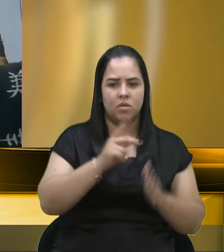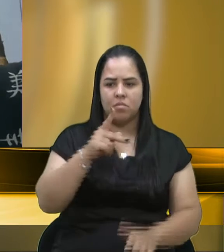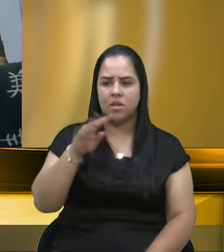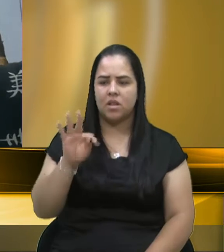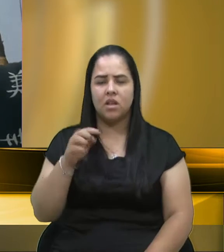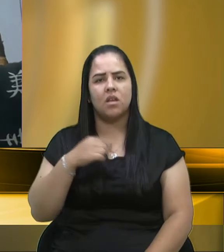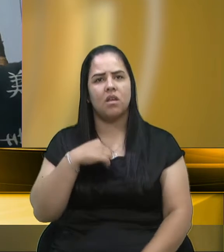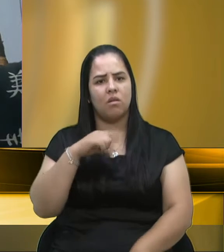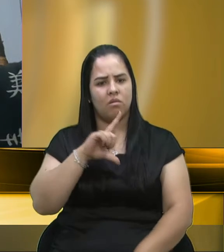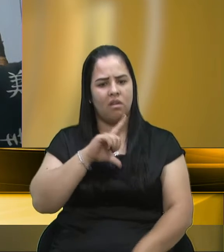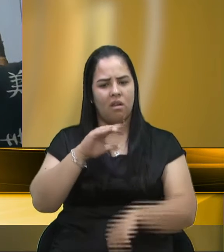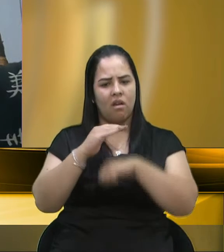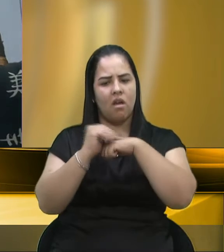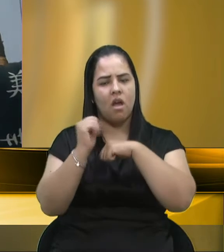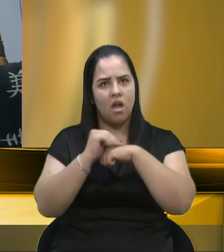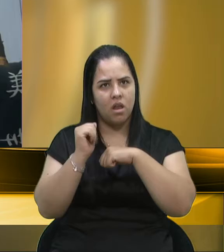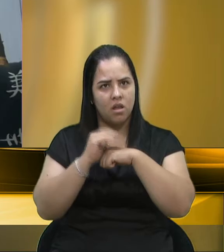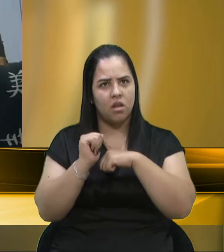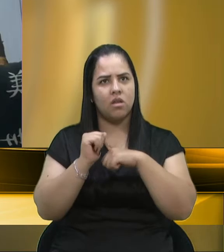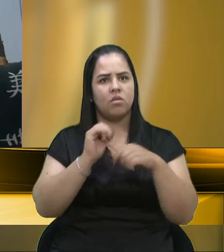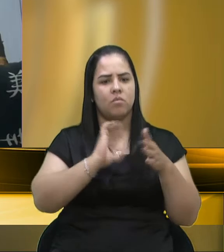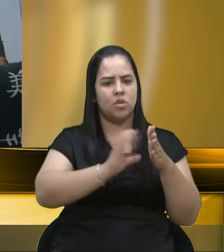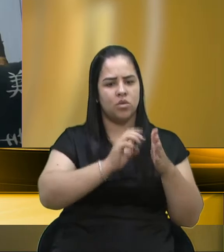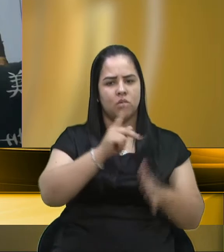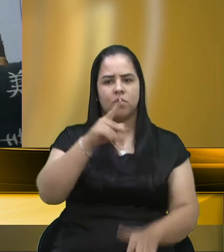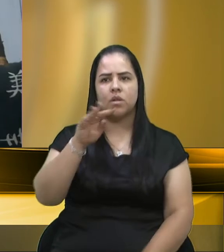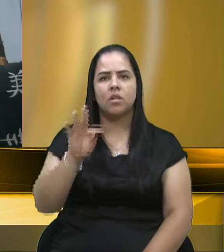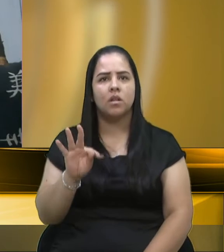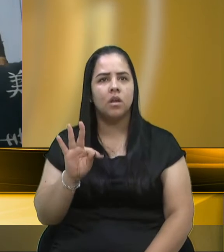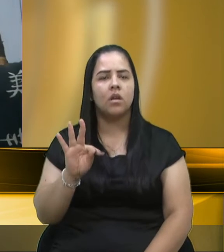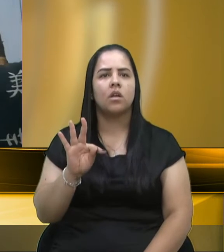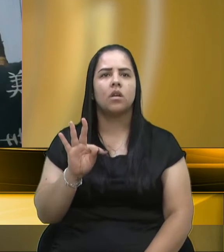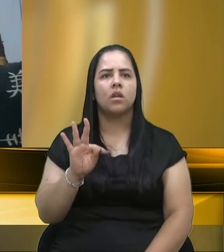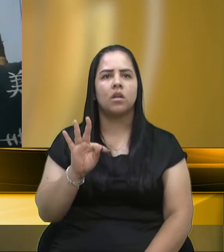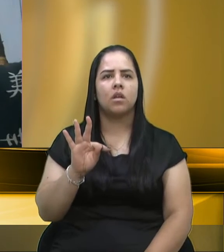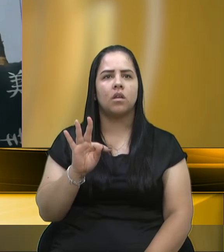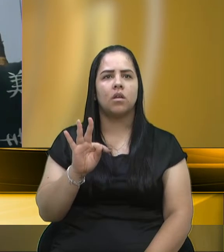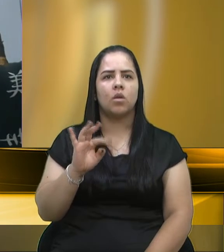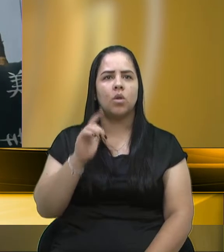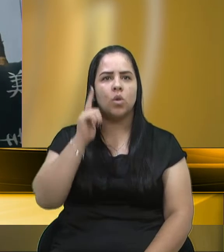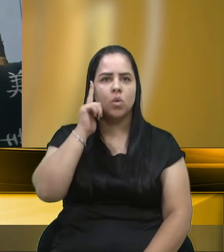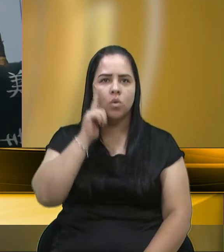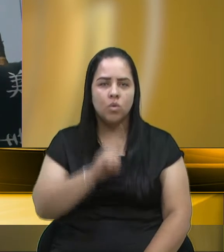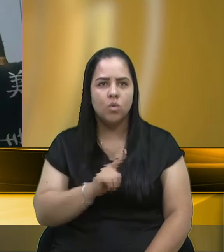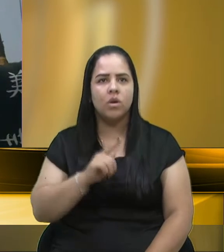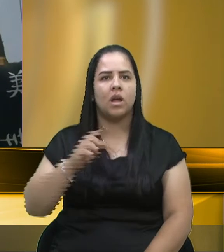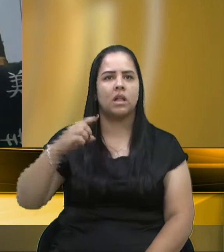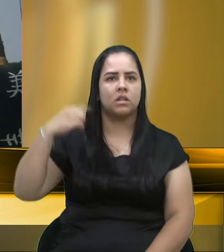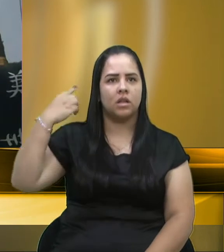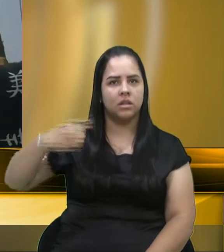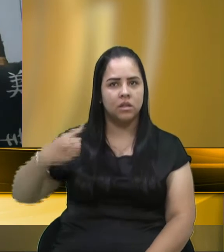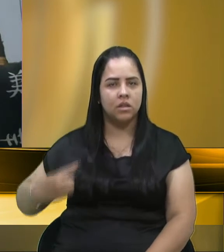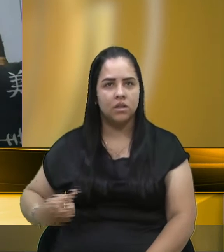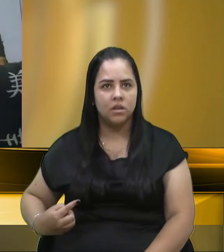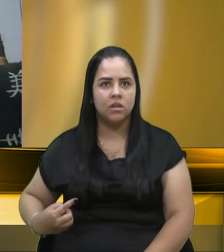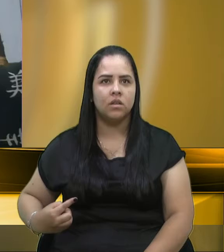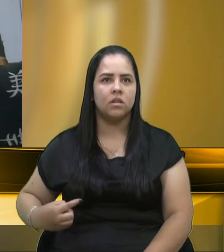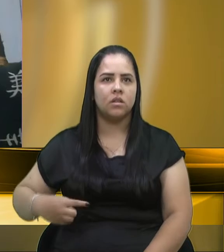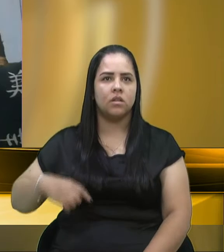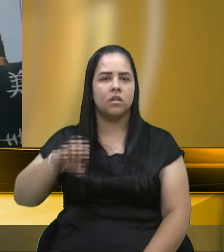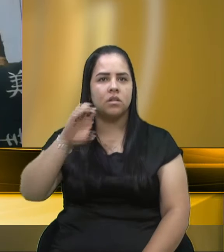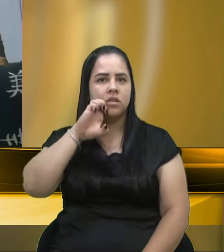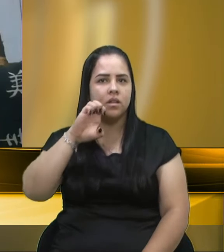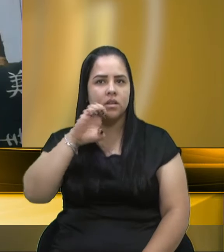muito carinho aí, pessoal da bancada do PT, o Lucas, a Denise, a